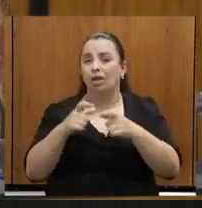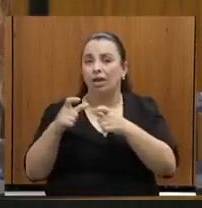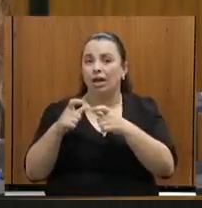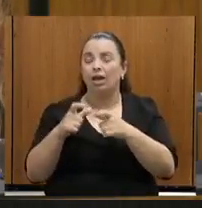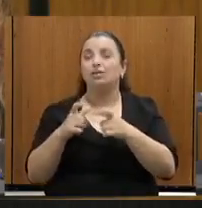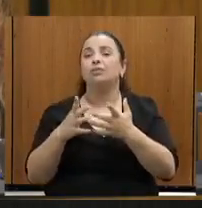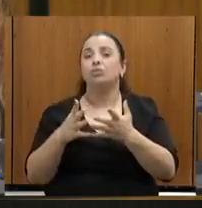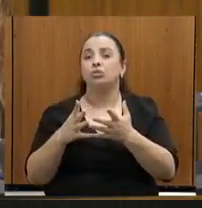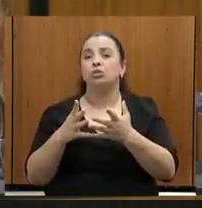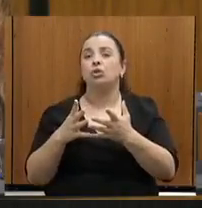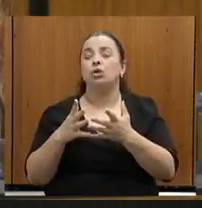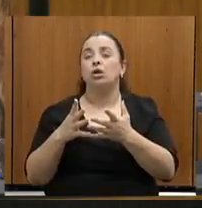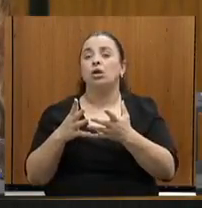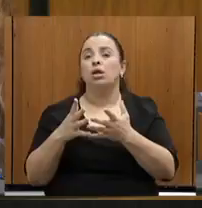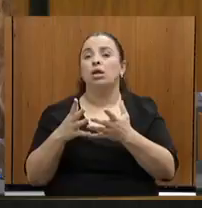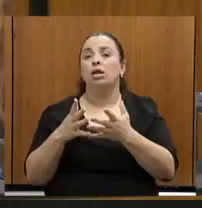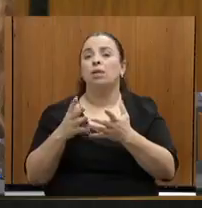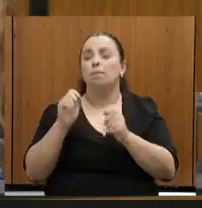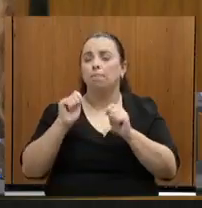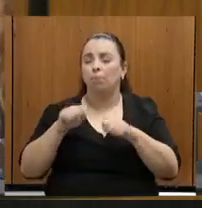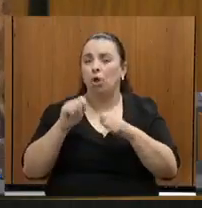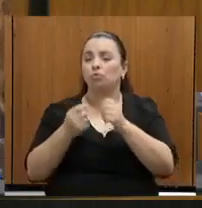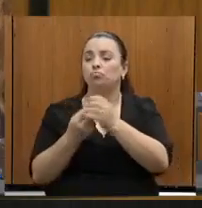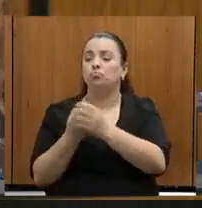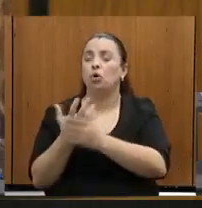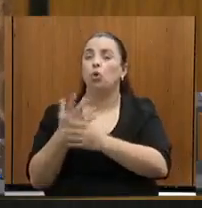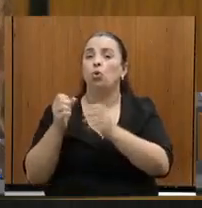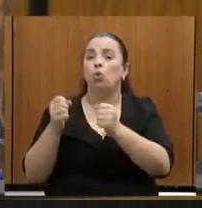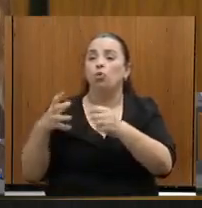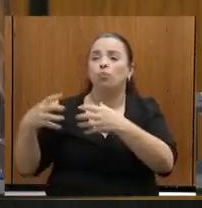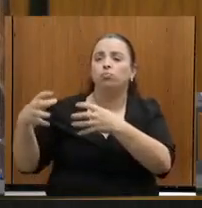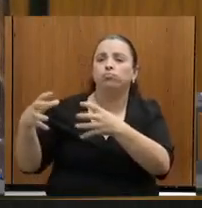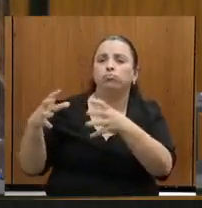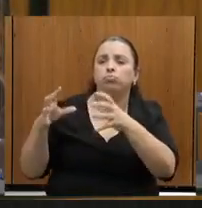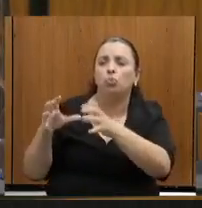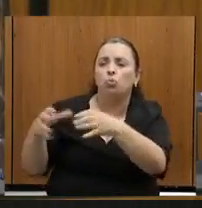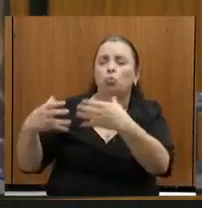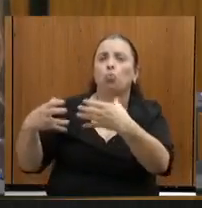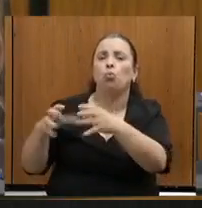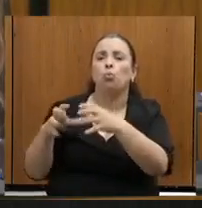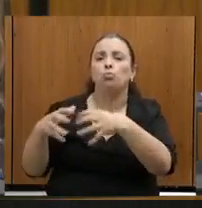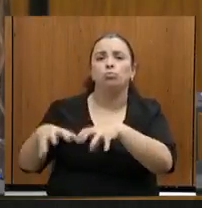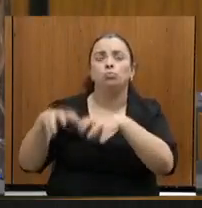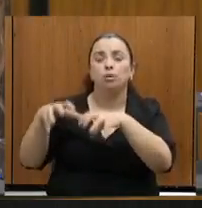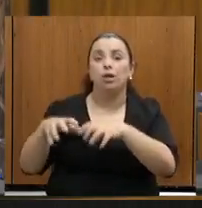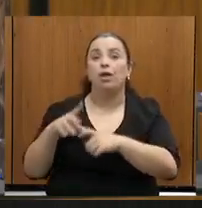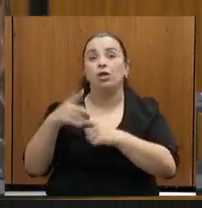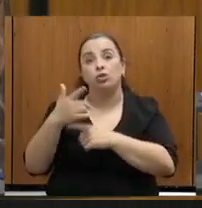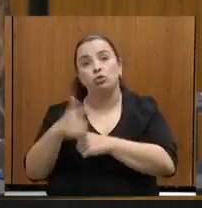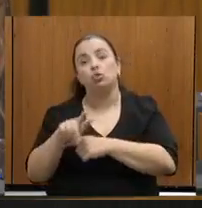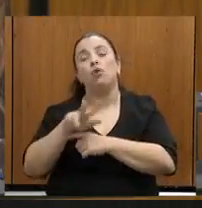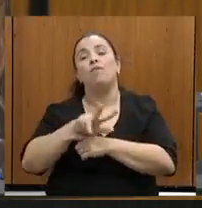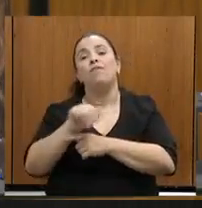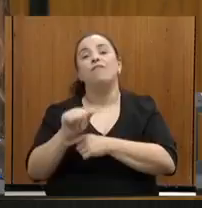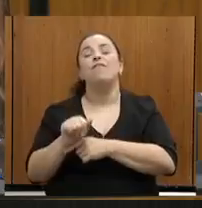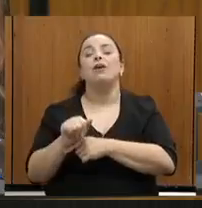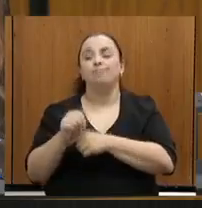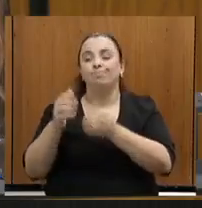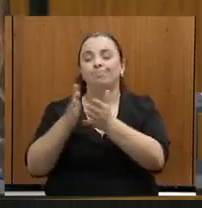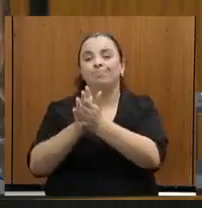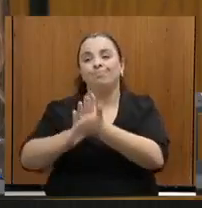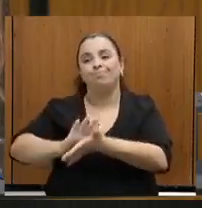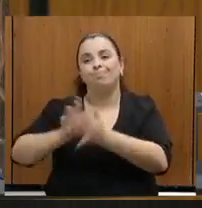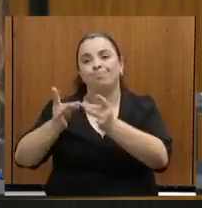Serra como um novo e enorme complexo que vai, mais uma vez, atacar a nossa Serra do Curral.